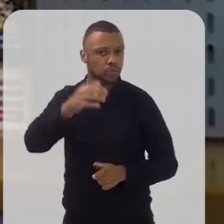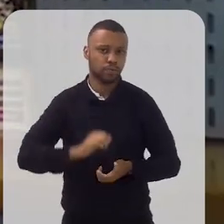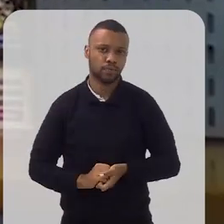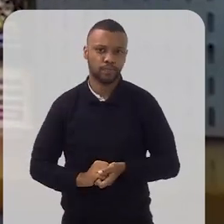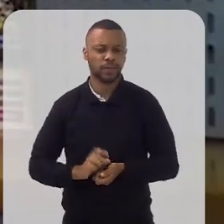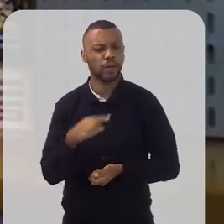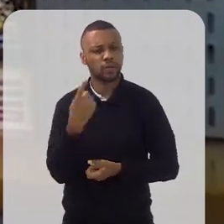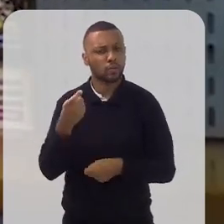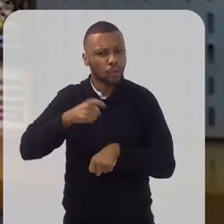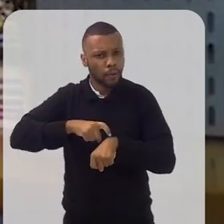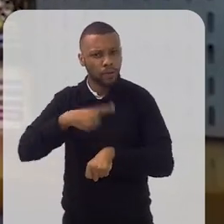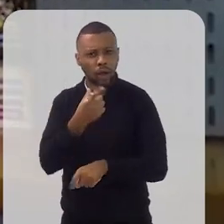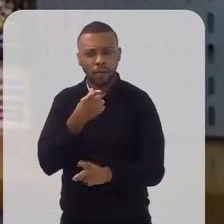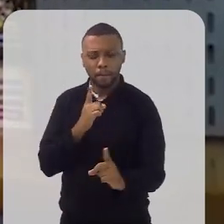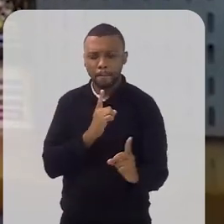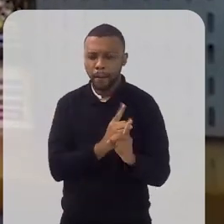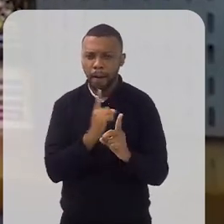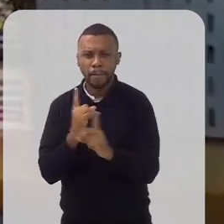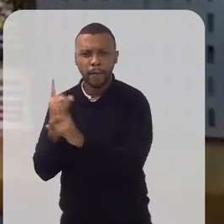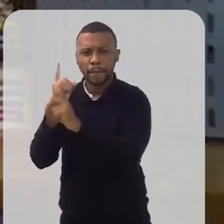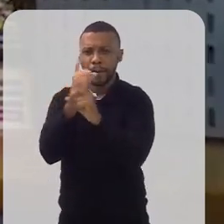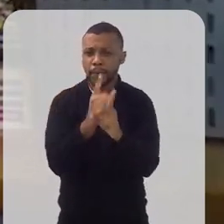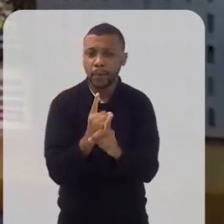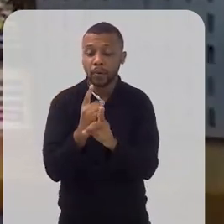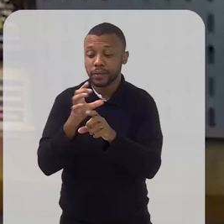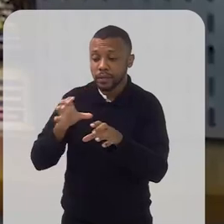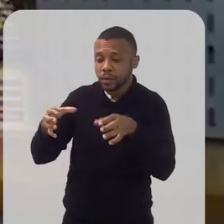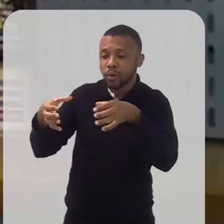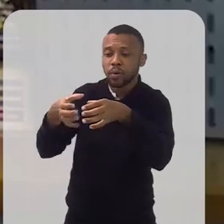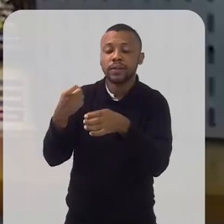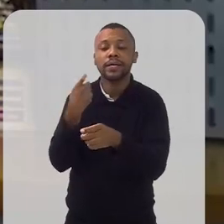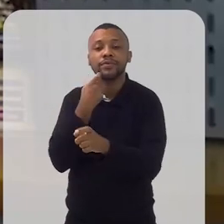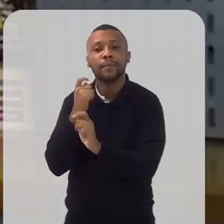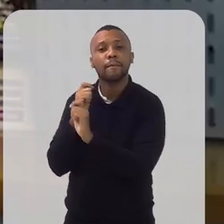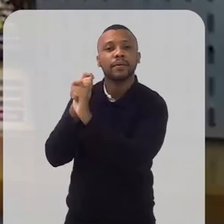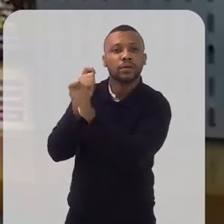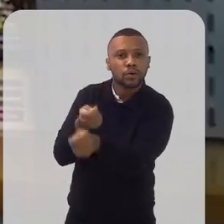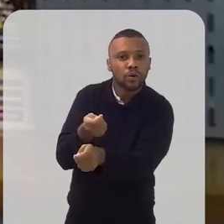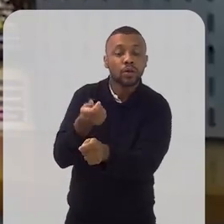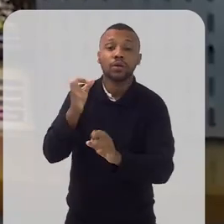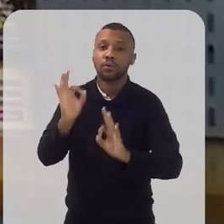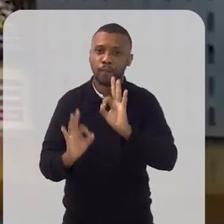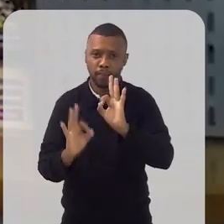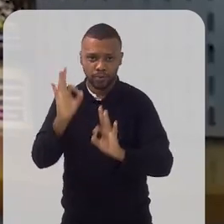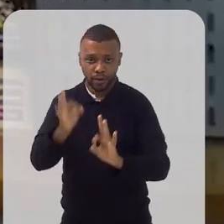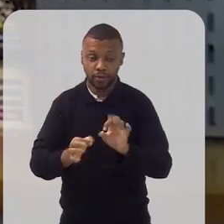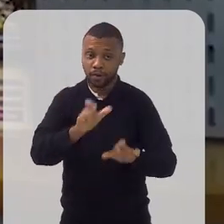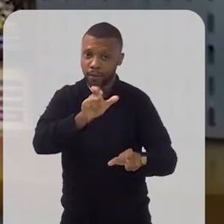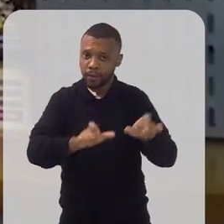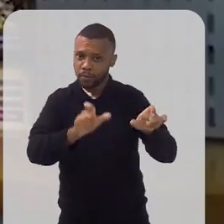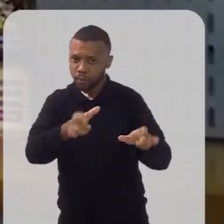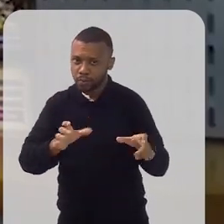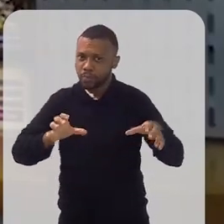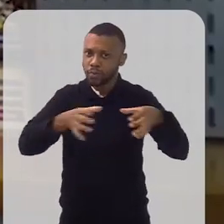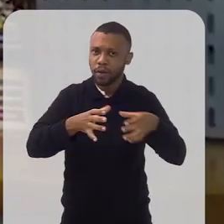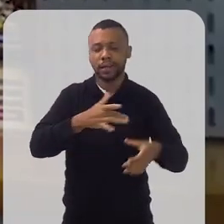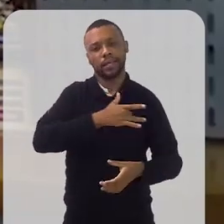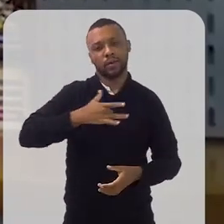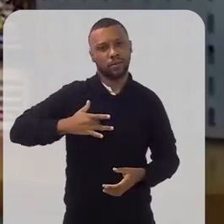gente. Então, quando a gente chegou nesses quilombos, no sentido de em colônia de pescadores, com o projeto Pessoas e Negócios Saudáveis,